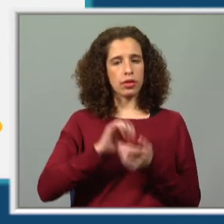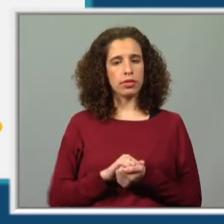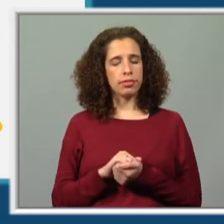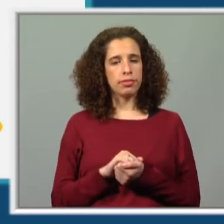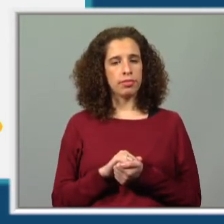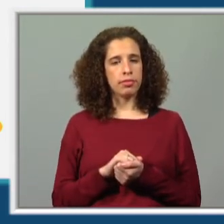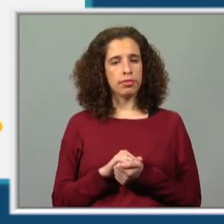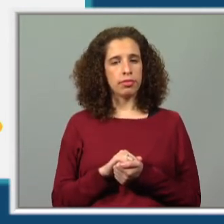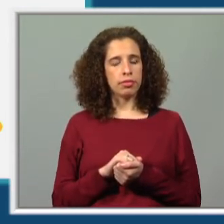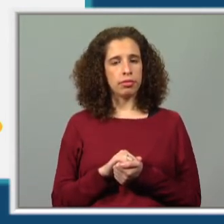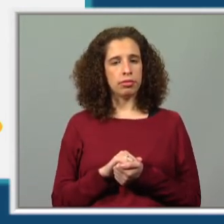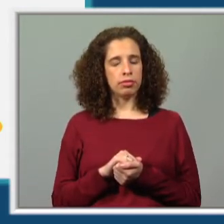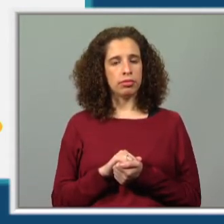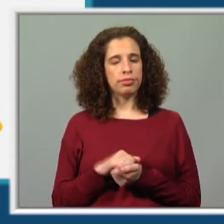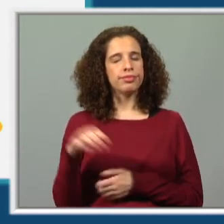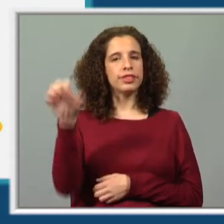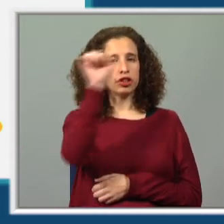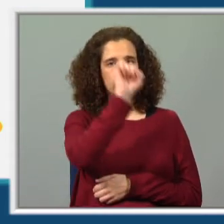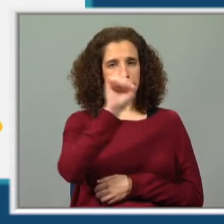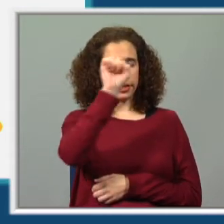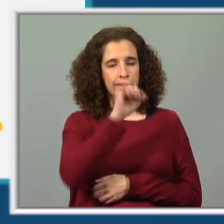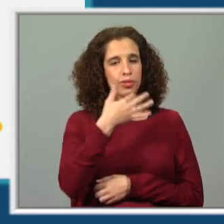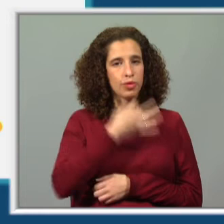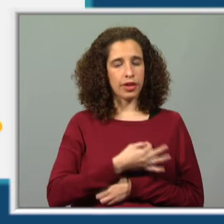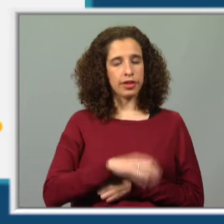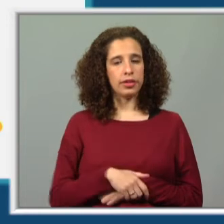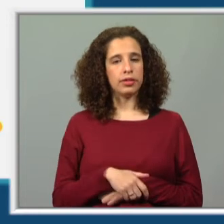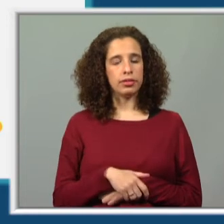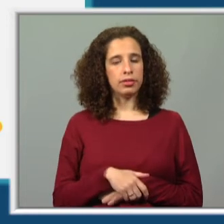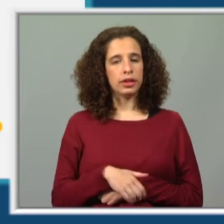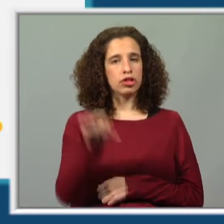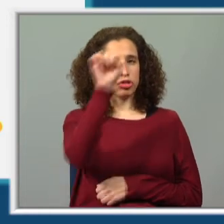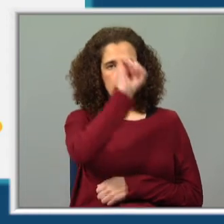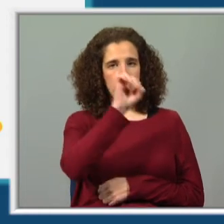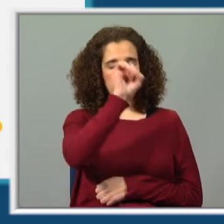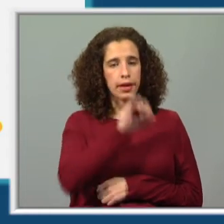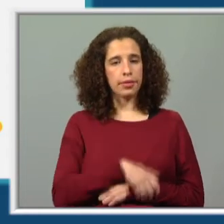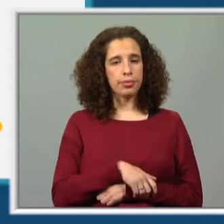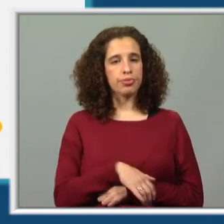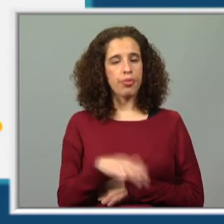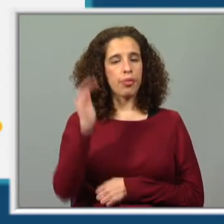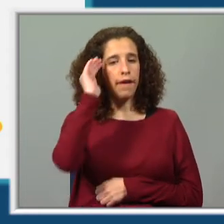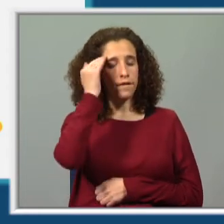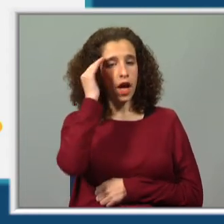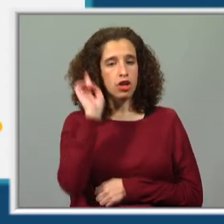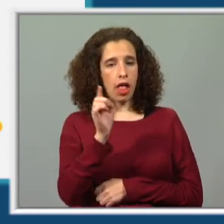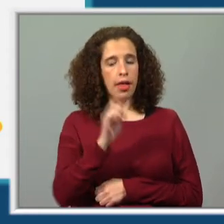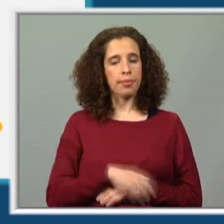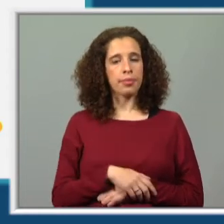mês de janeiro, correto? Mês de janeiro. Fevereiro já tínhamos lá.